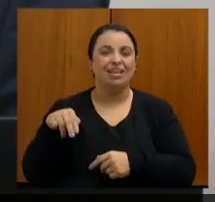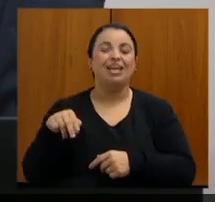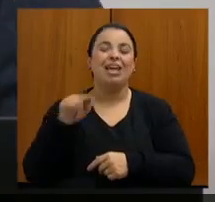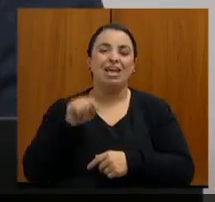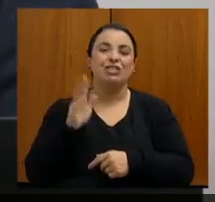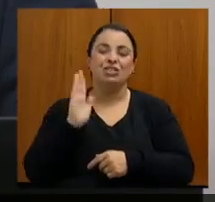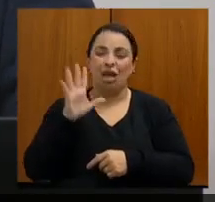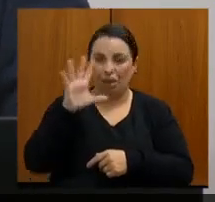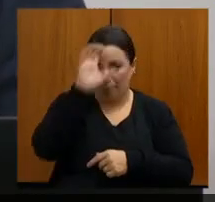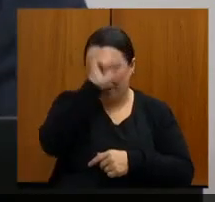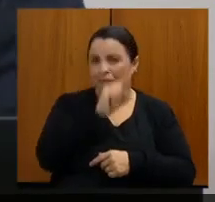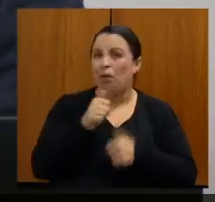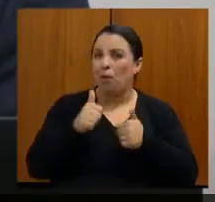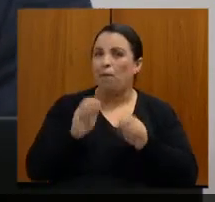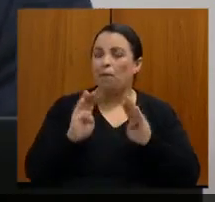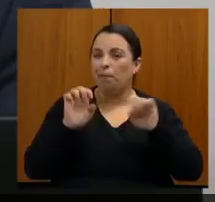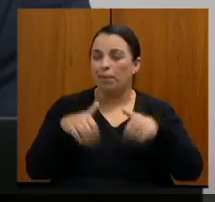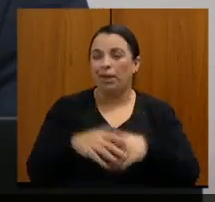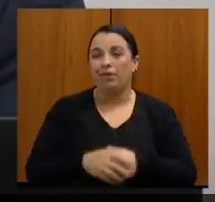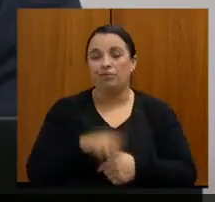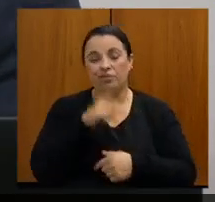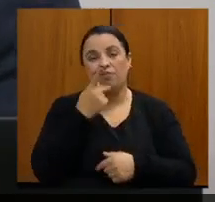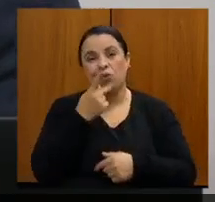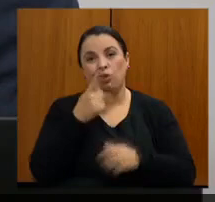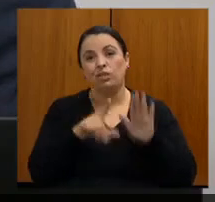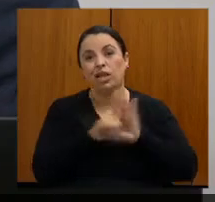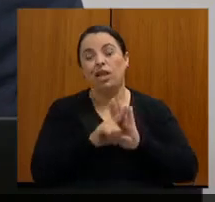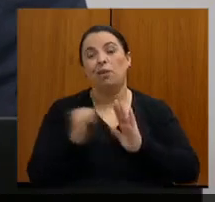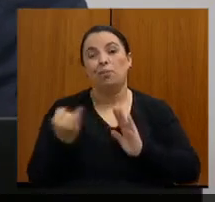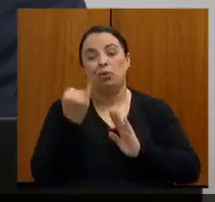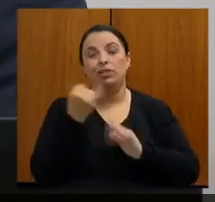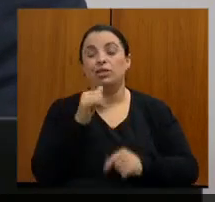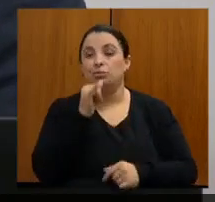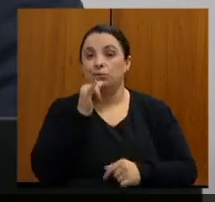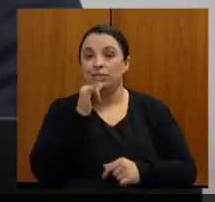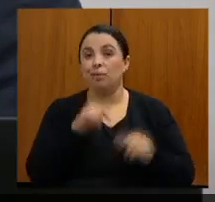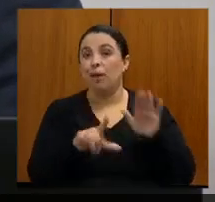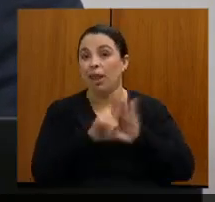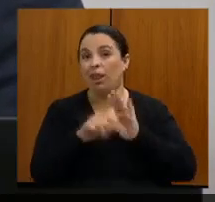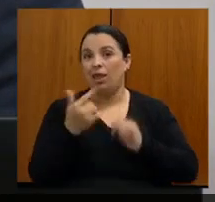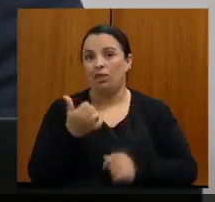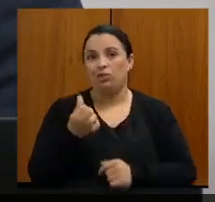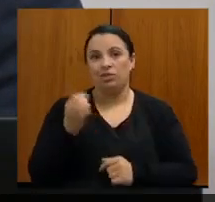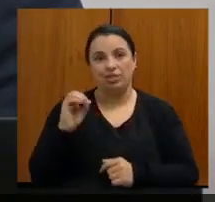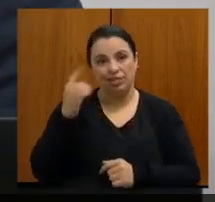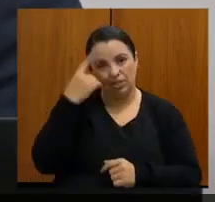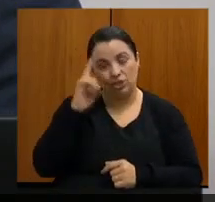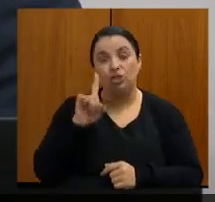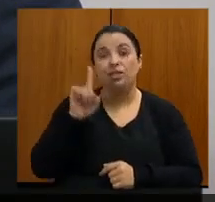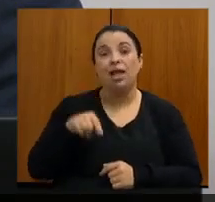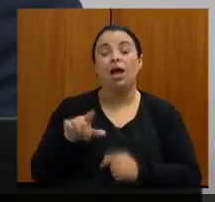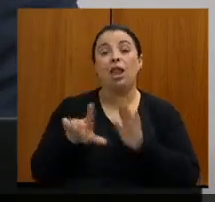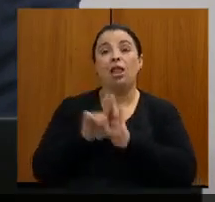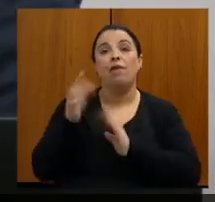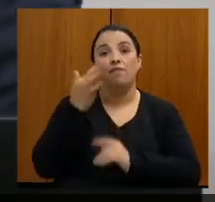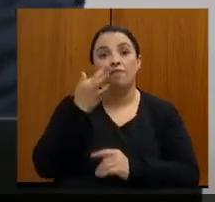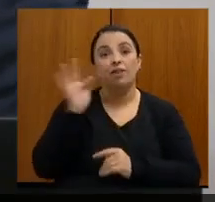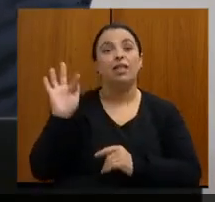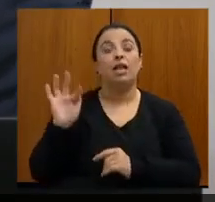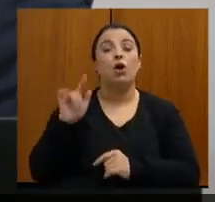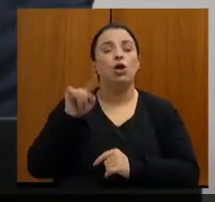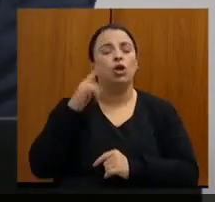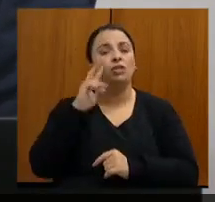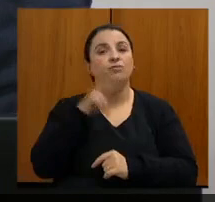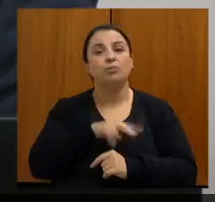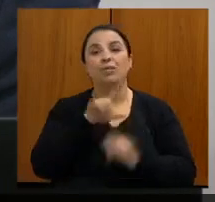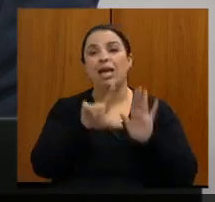Você falou aí de importantes leis, essa lei, a lei dos 60 dias foi uma lei federal, e a gente encontrou nessa